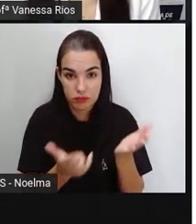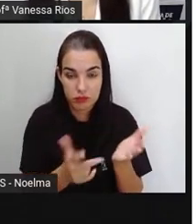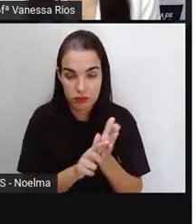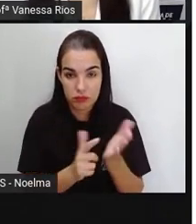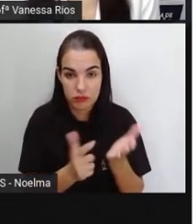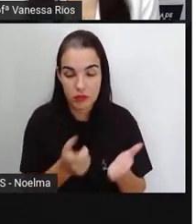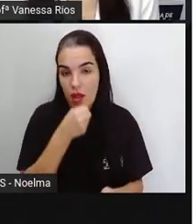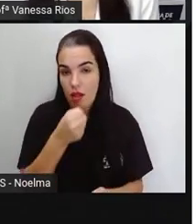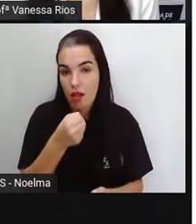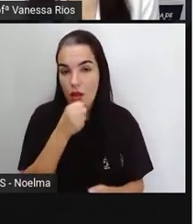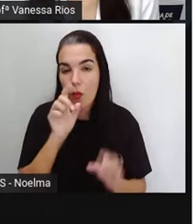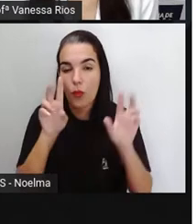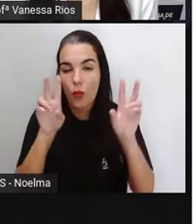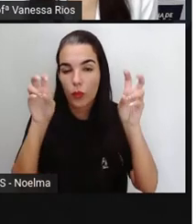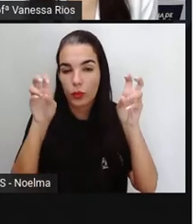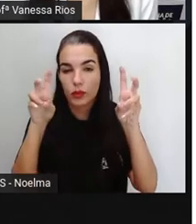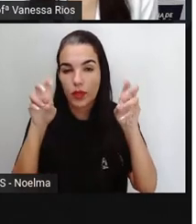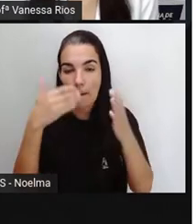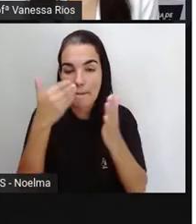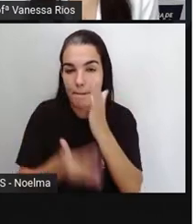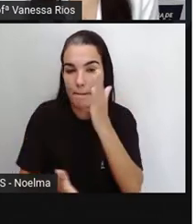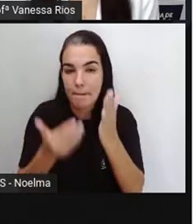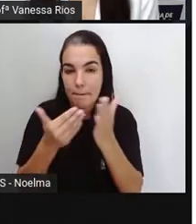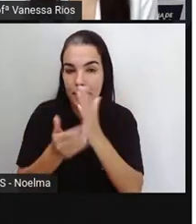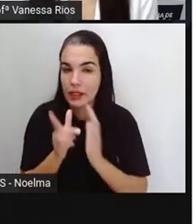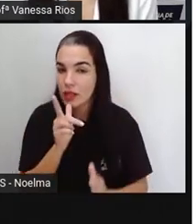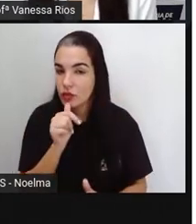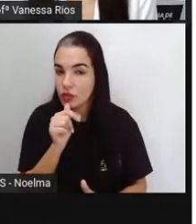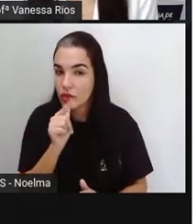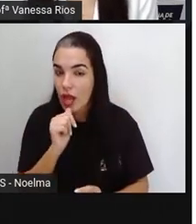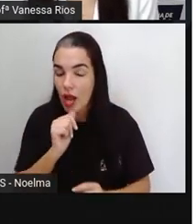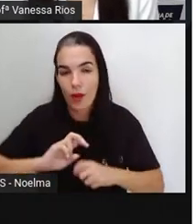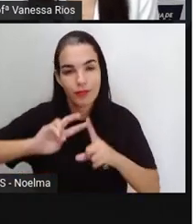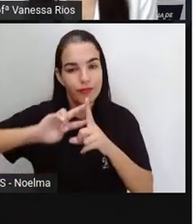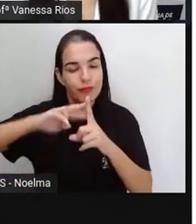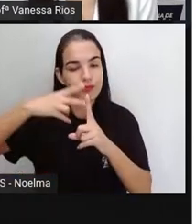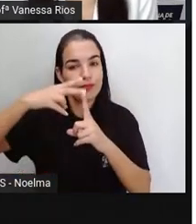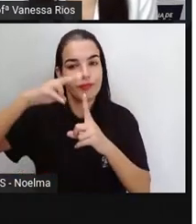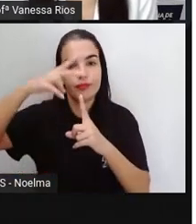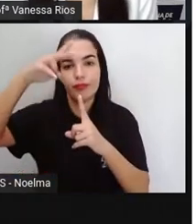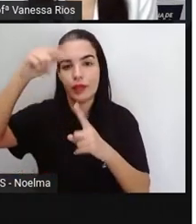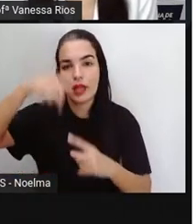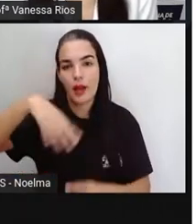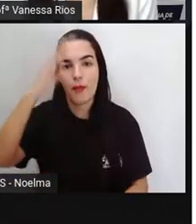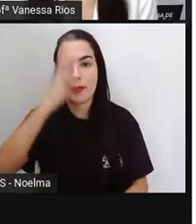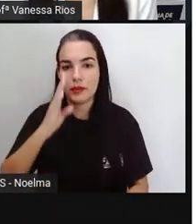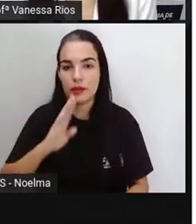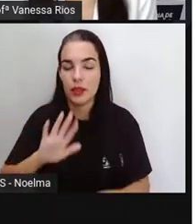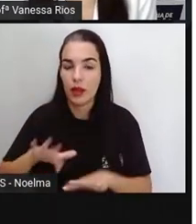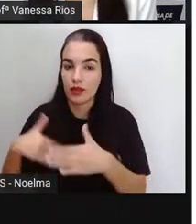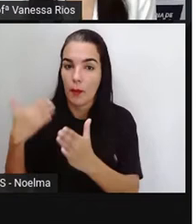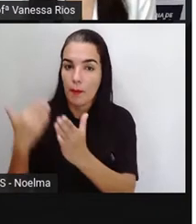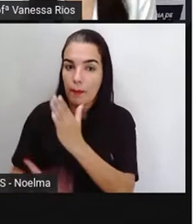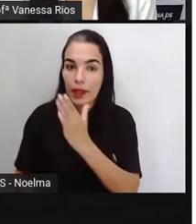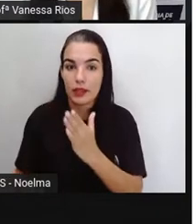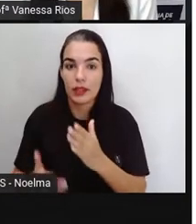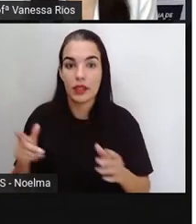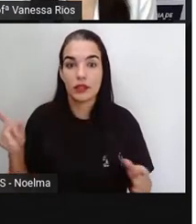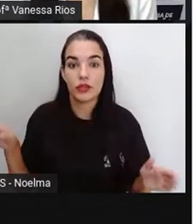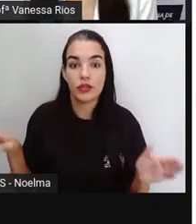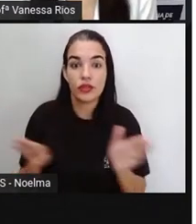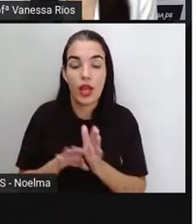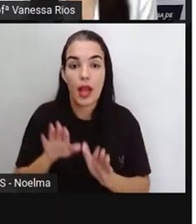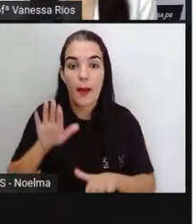Desperdício de água potável aumenta no Brasil e perdas chegam a mais de 10 bilhões